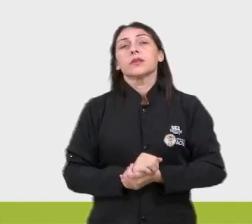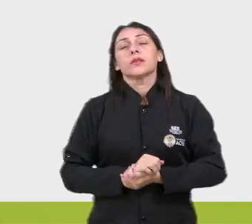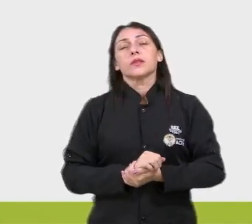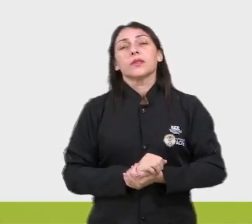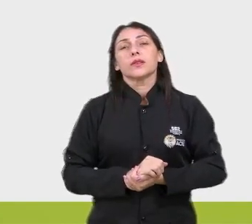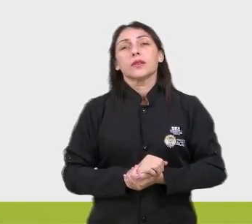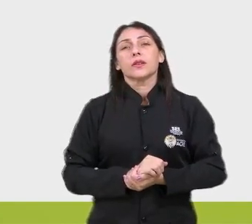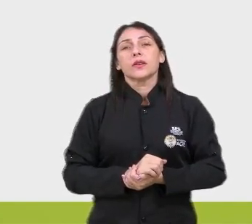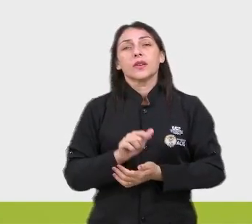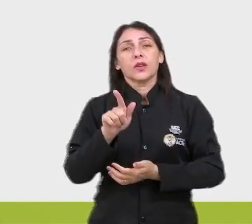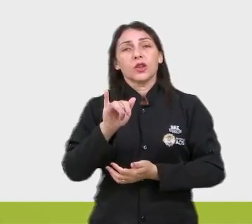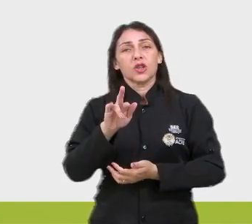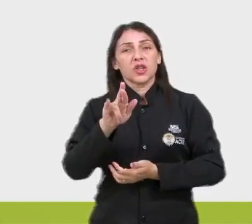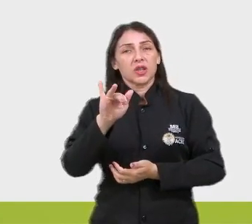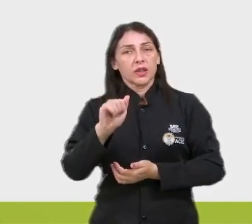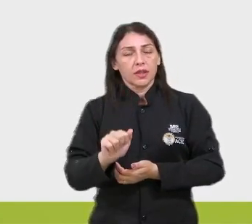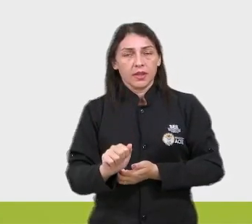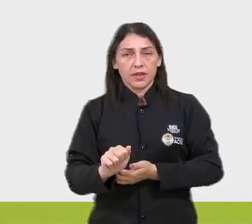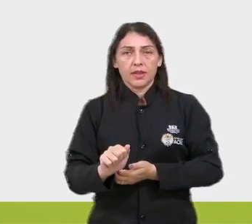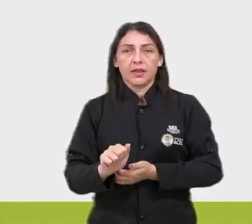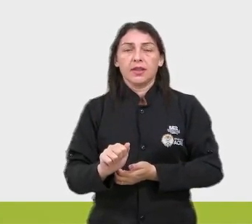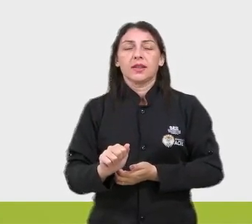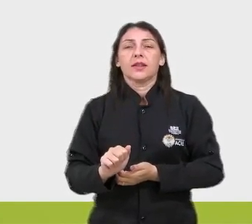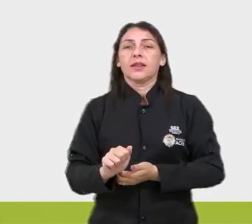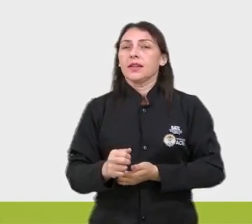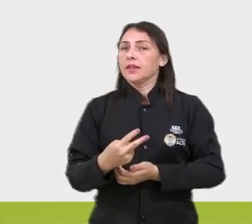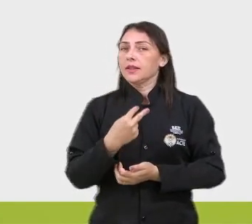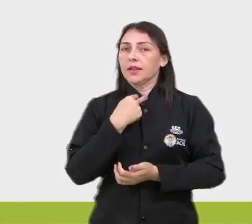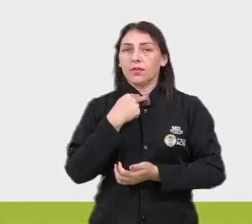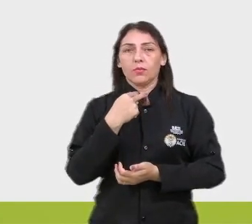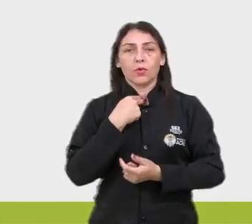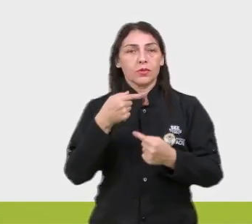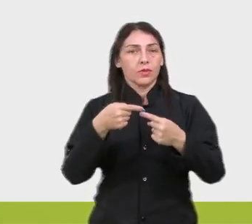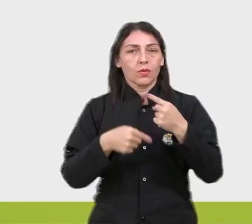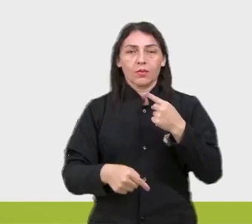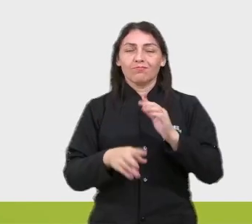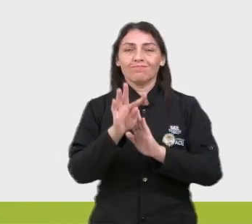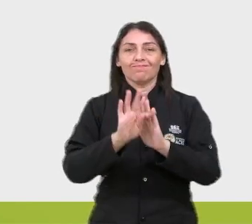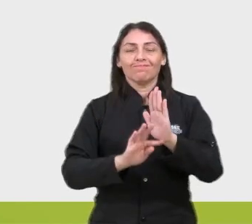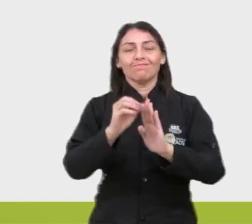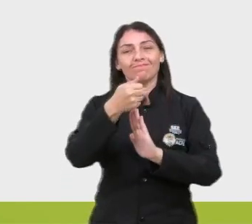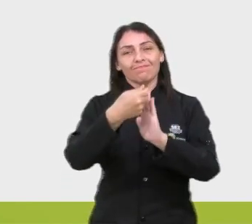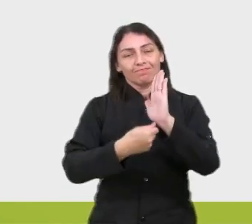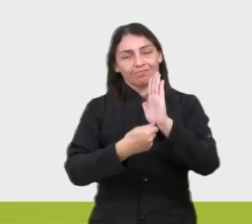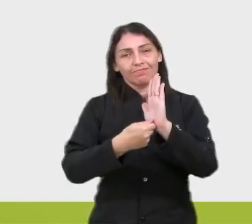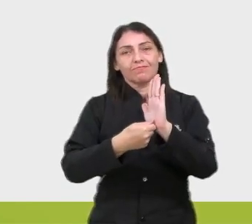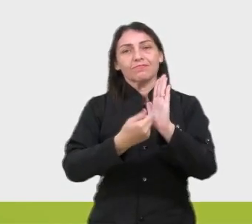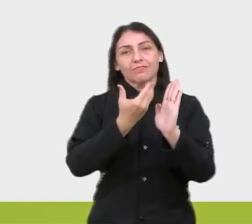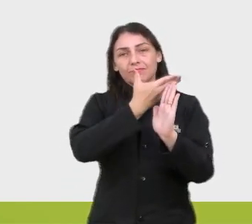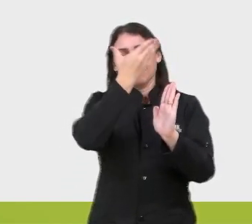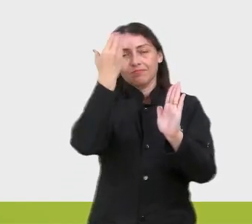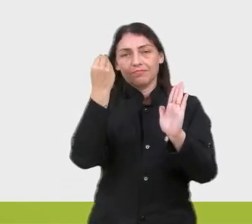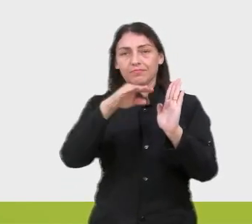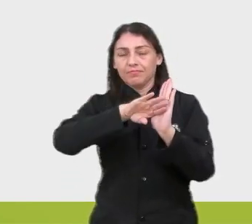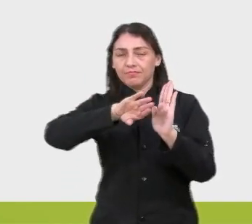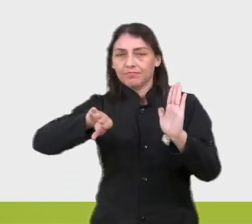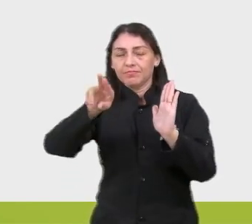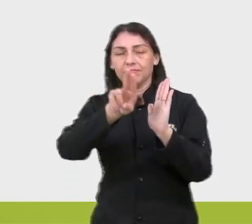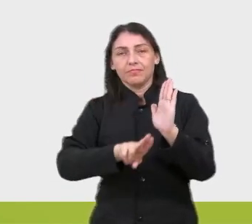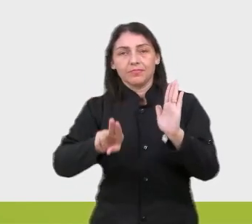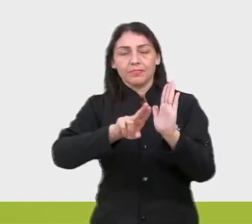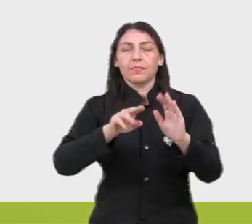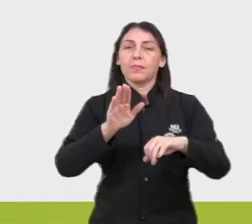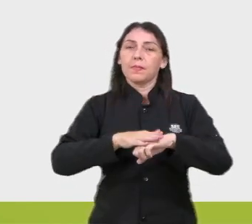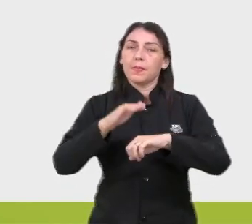a questão de gírias, regionalismos, tudo isso, ele é deixado de lado e usado